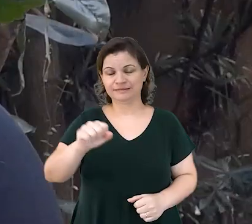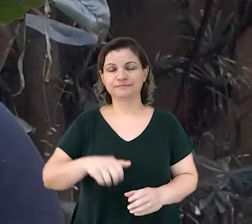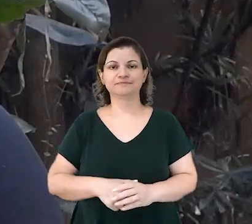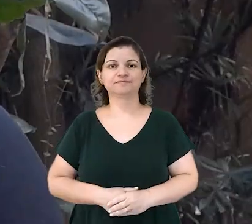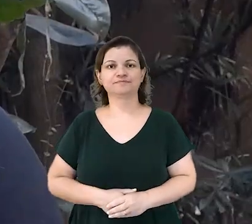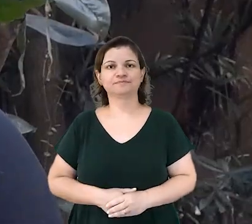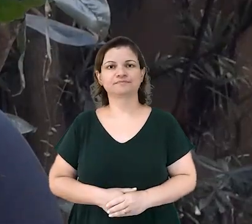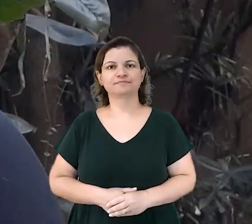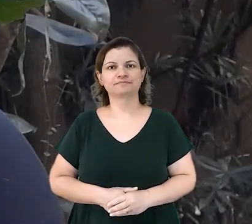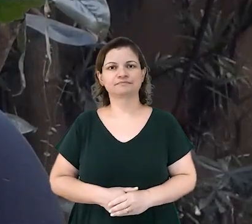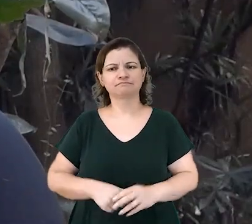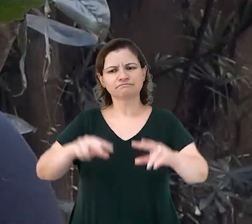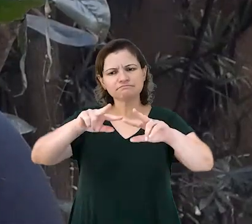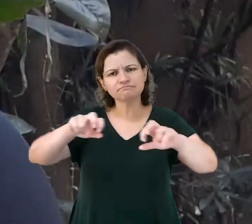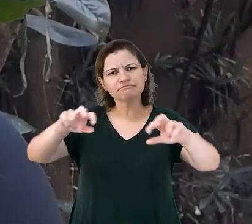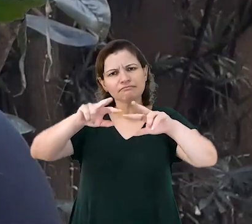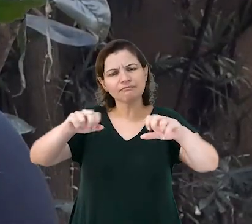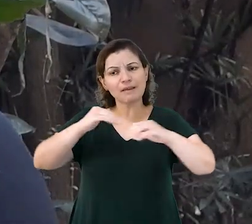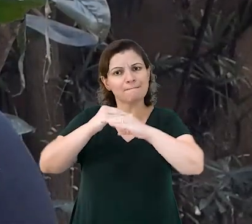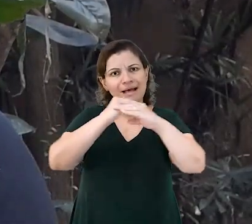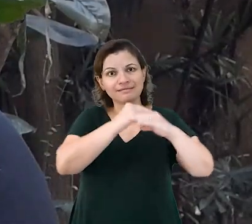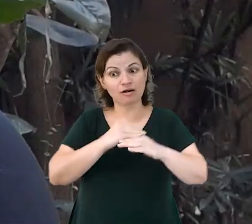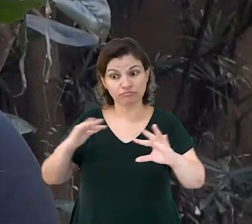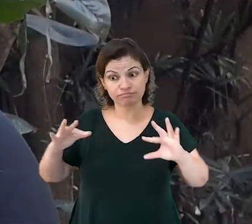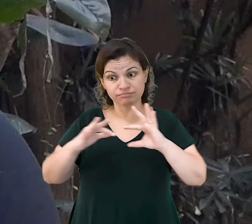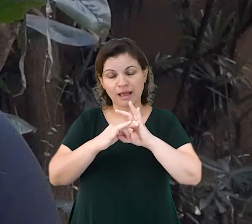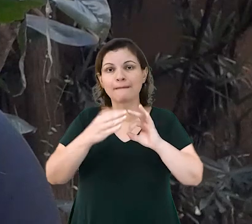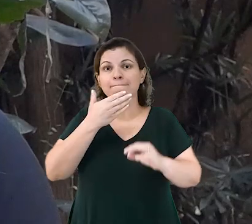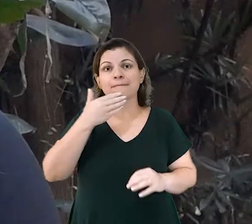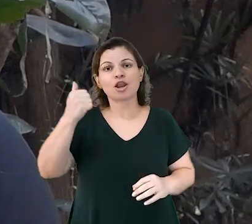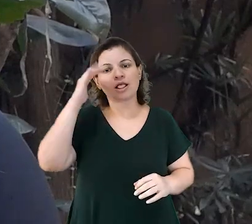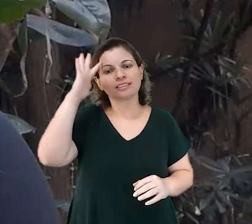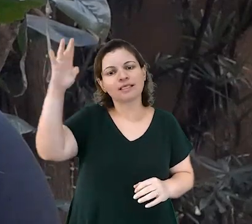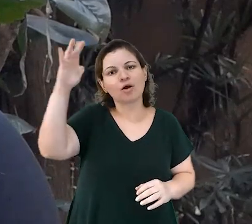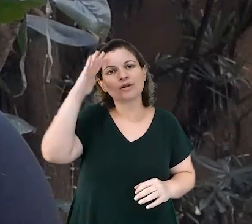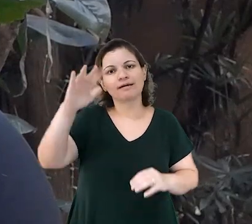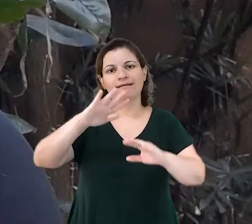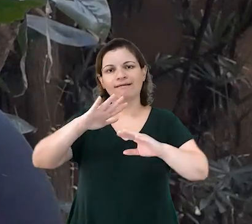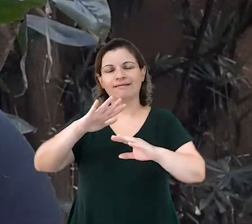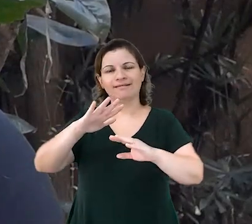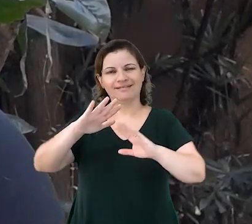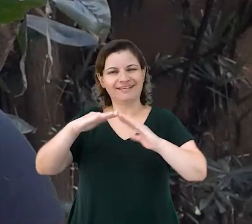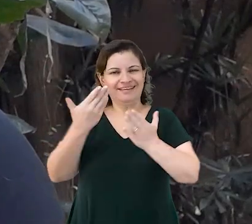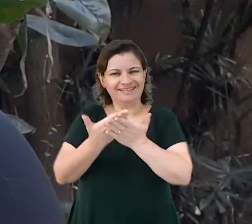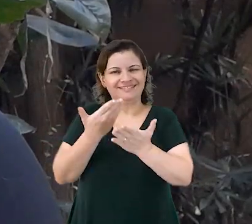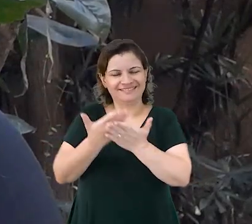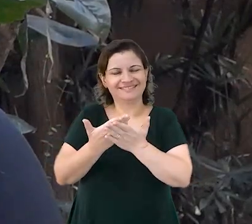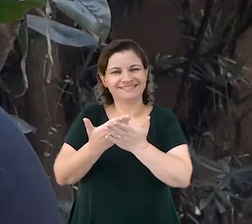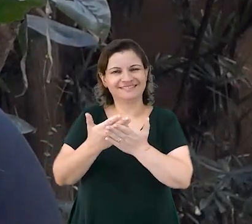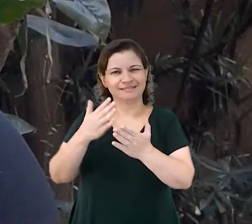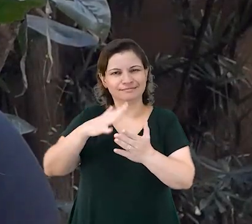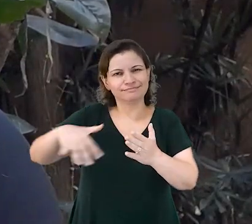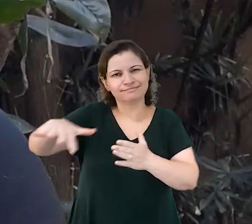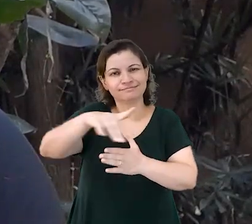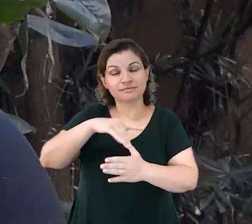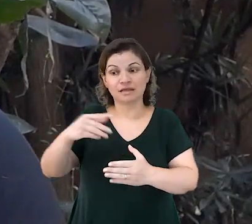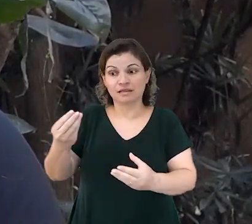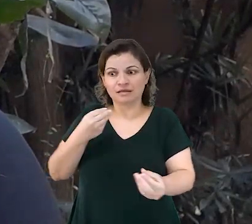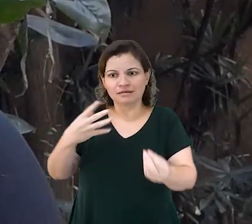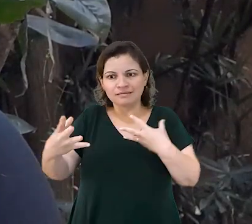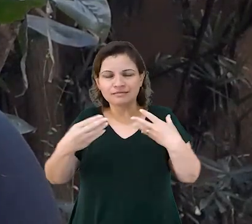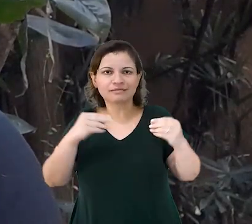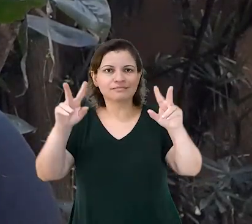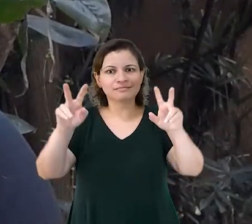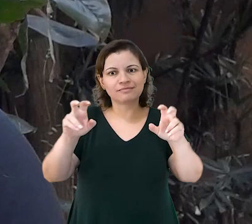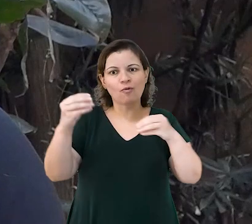Essa análise de padrões, aliada à melhor teoria ecológica disponível, nos dão pistas